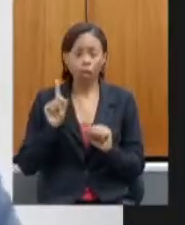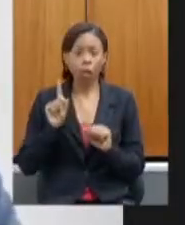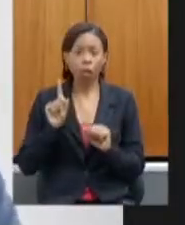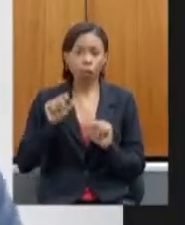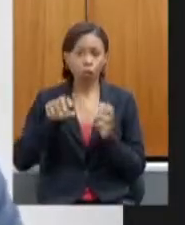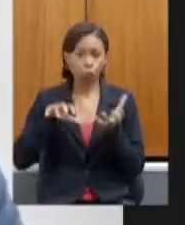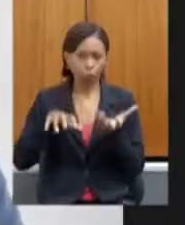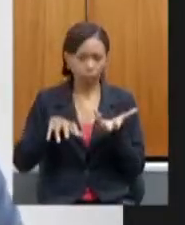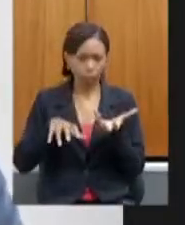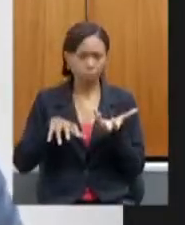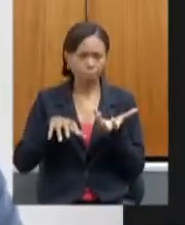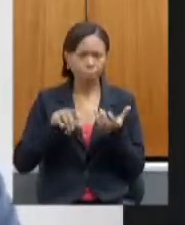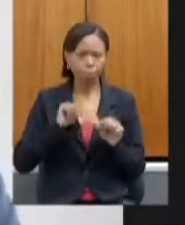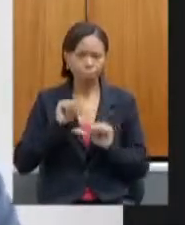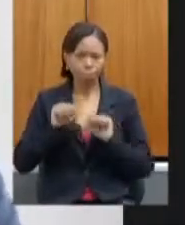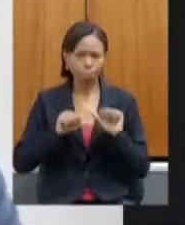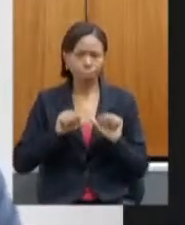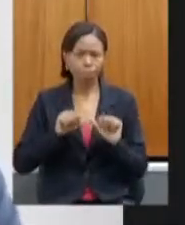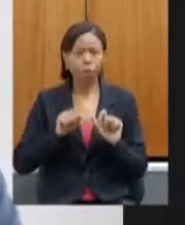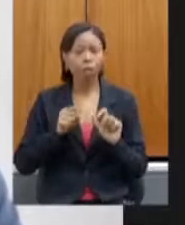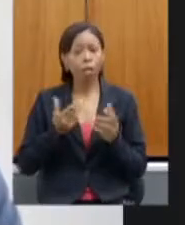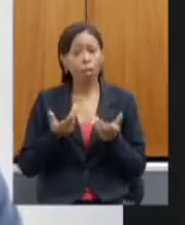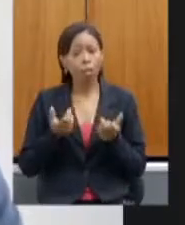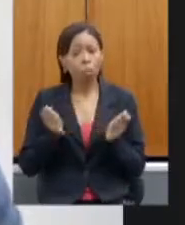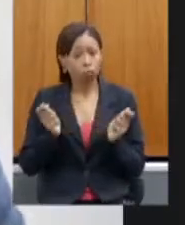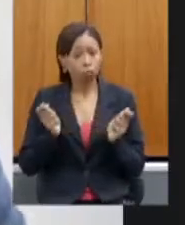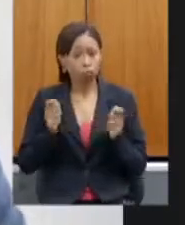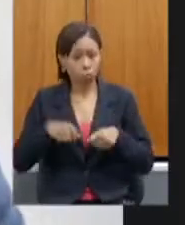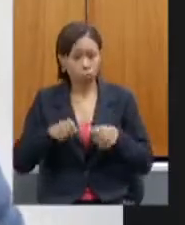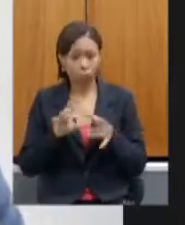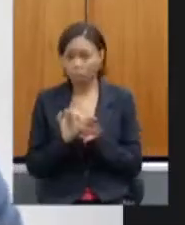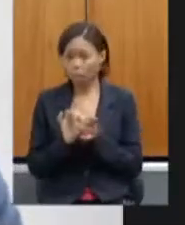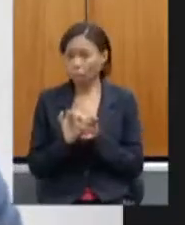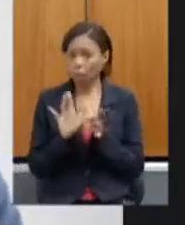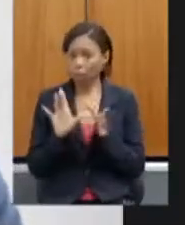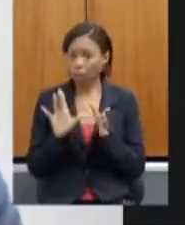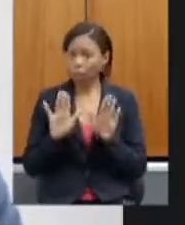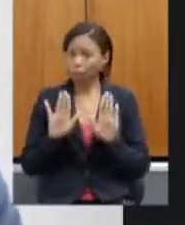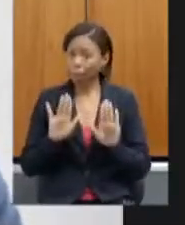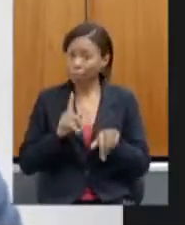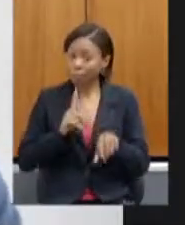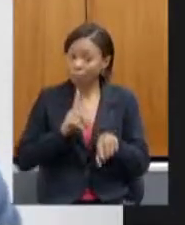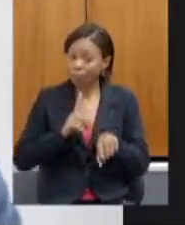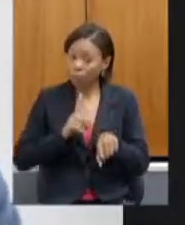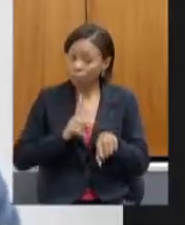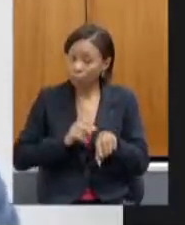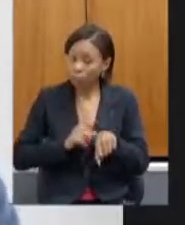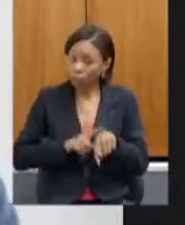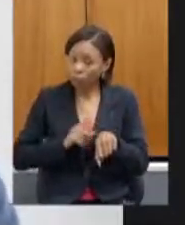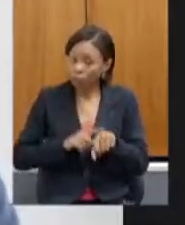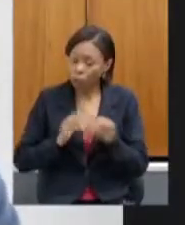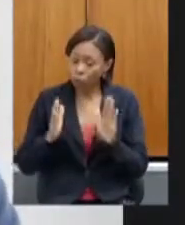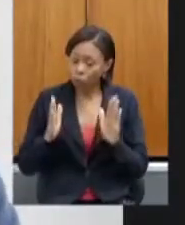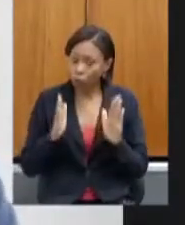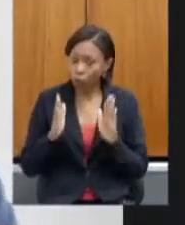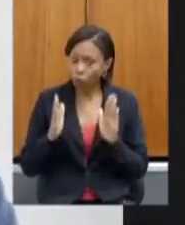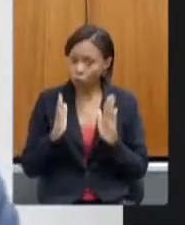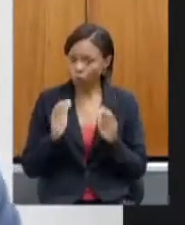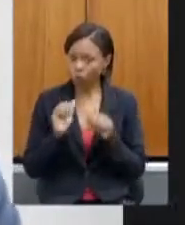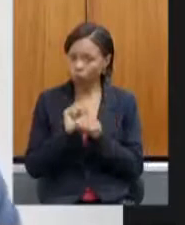possibilitando, autorizando em caráter excepcional durante a pandemia